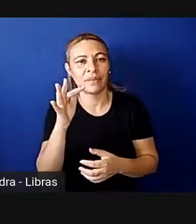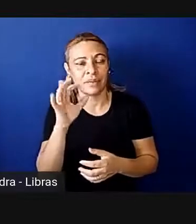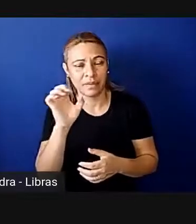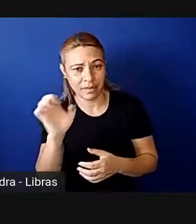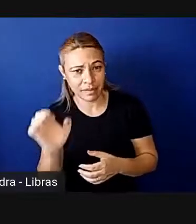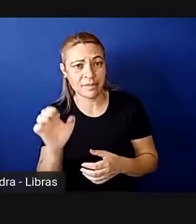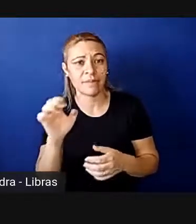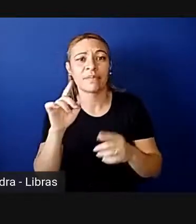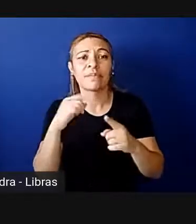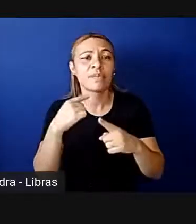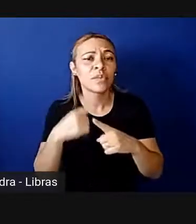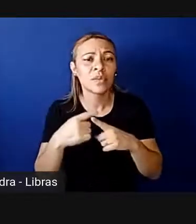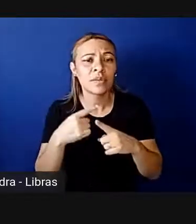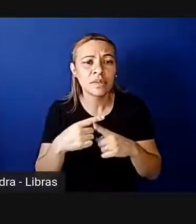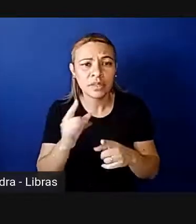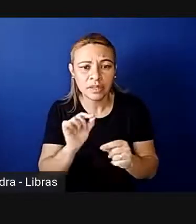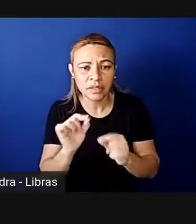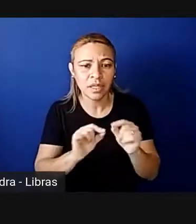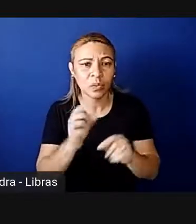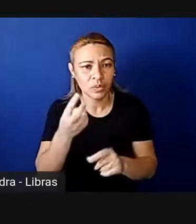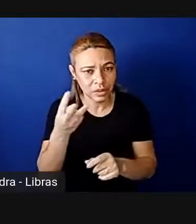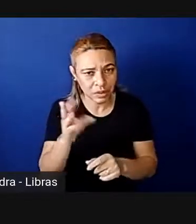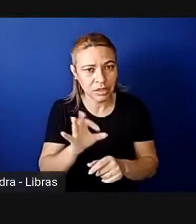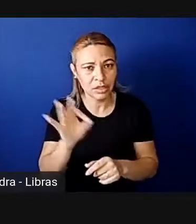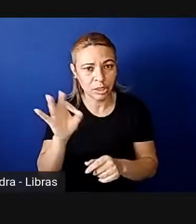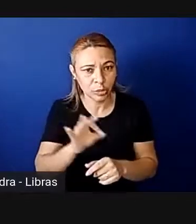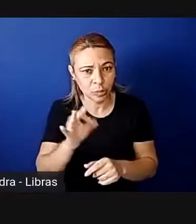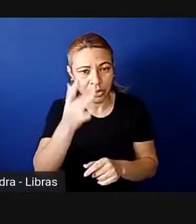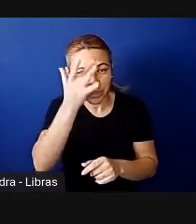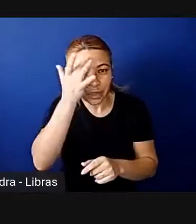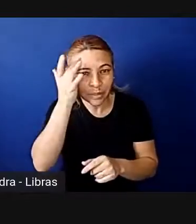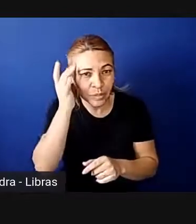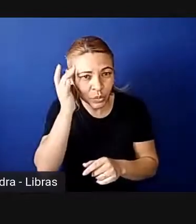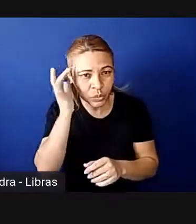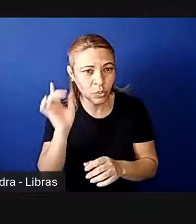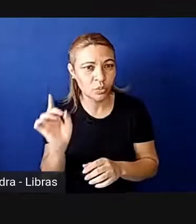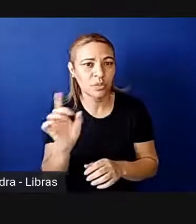de fazer com que os 30% de candidatas, né,